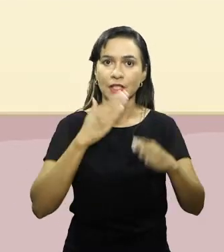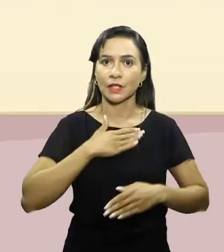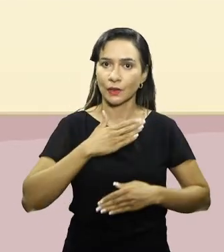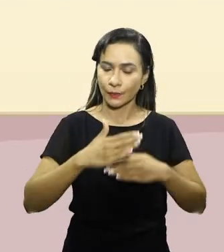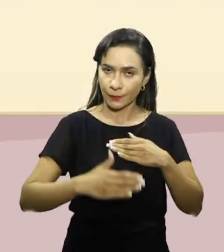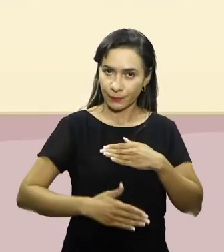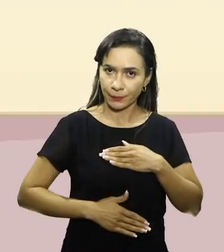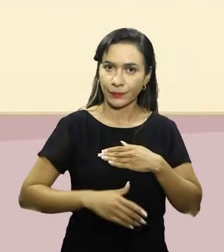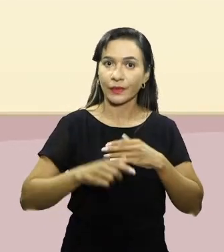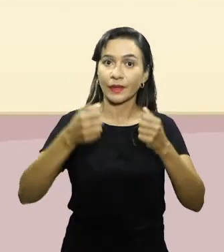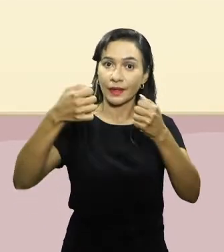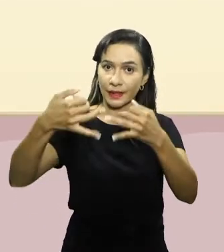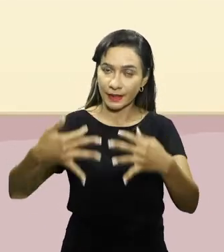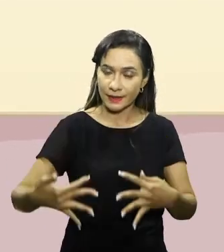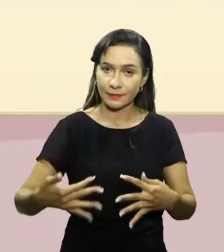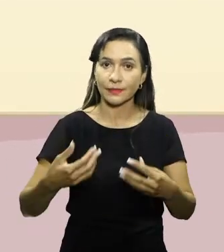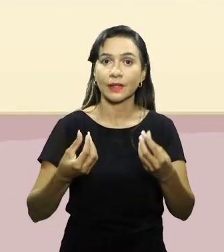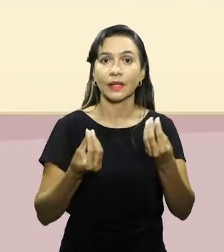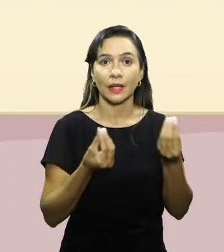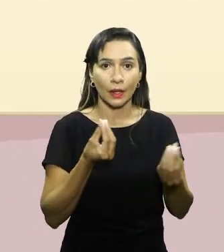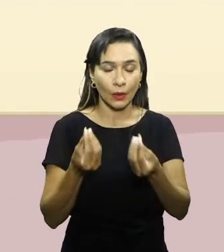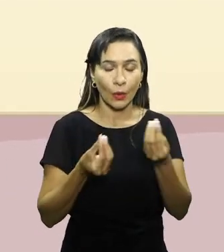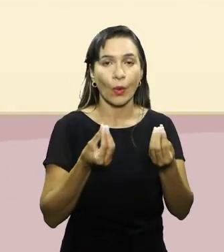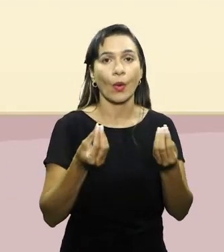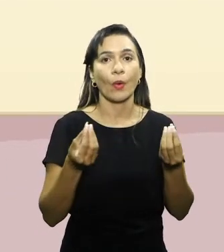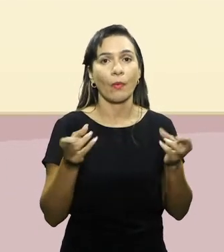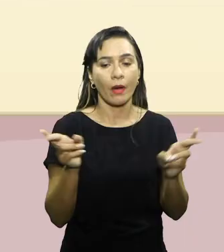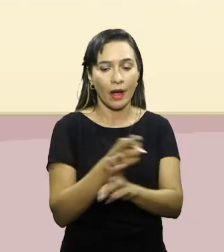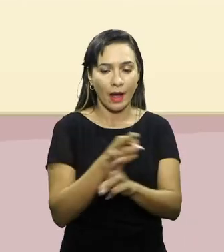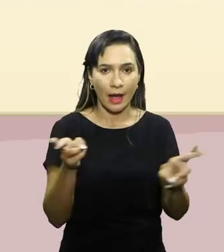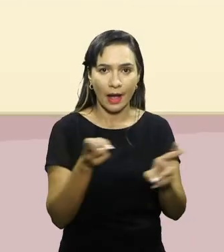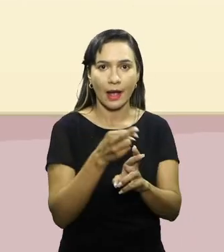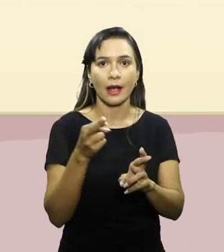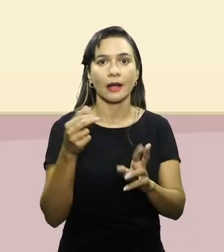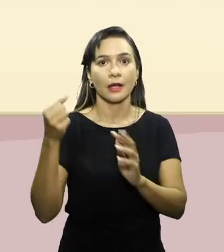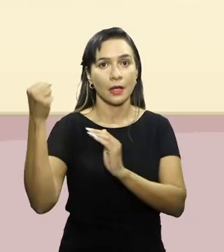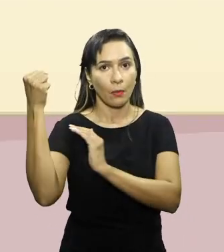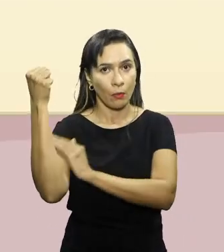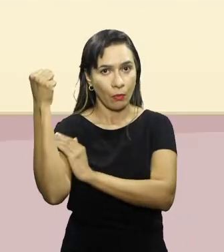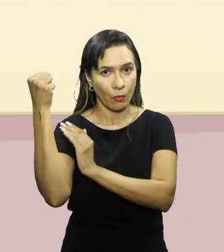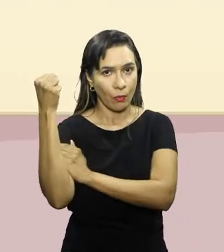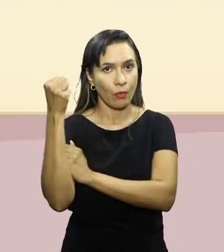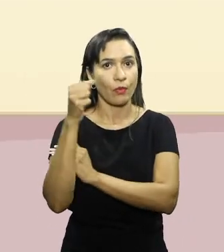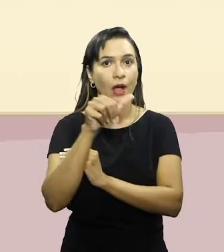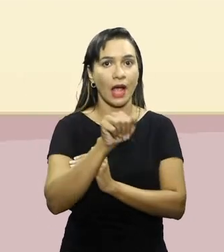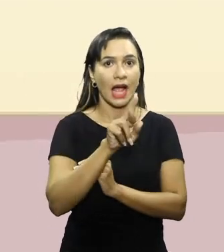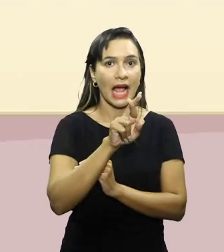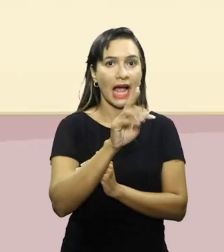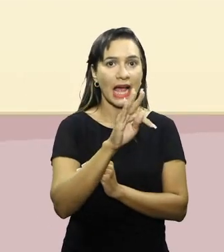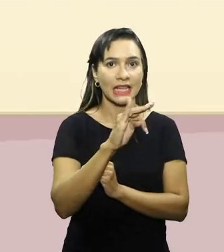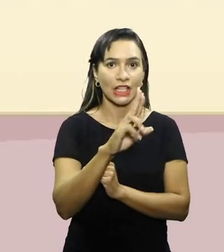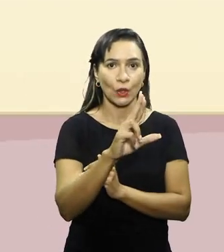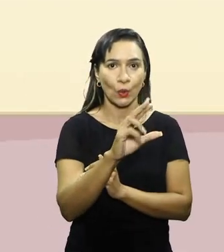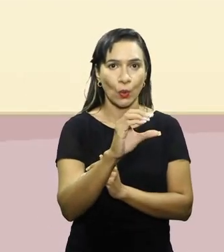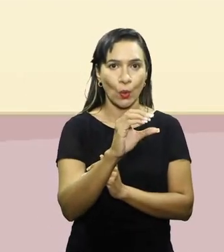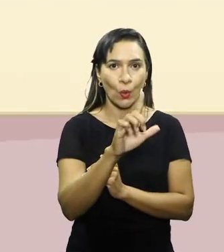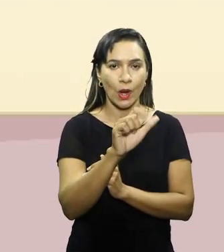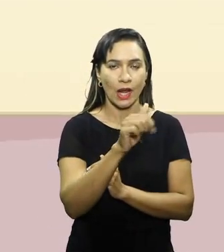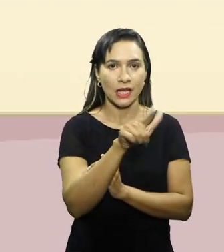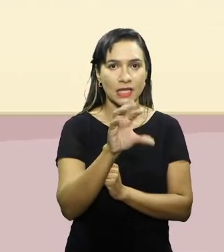que é explicada pela integração entre músculos, articulações com a ventilação, certo?